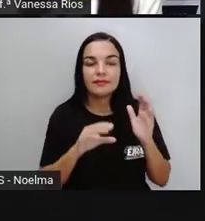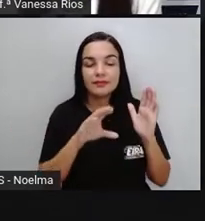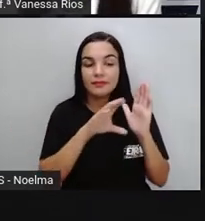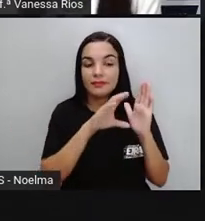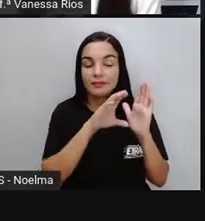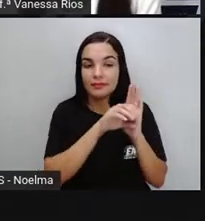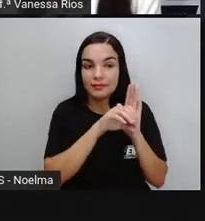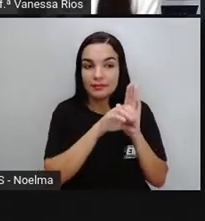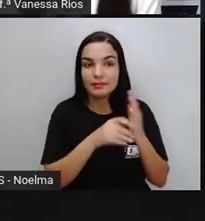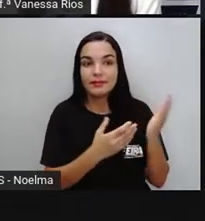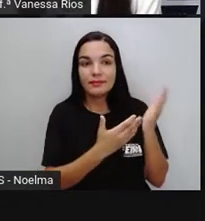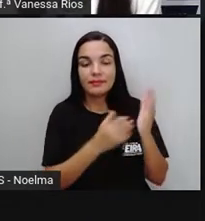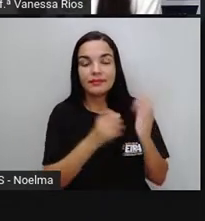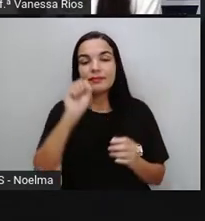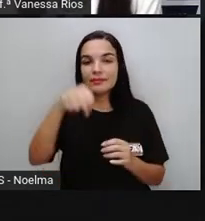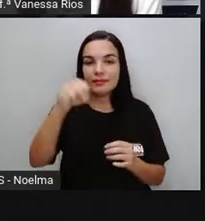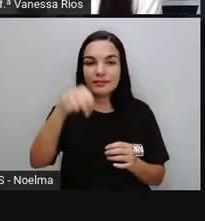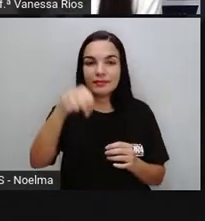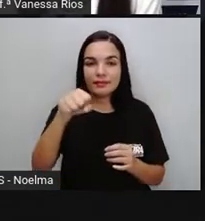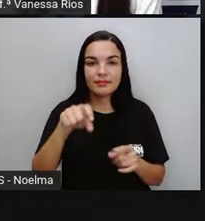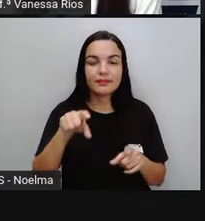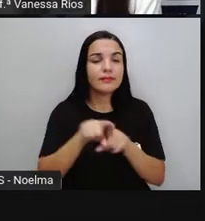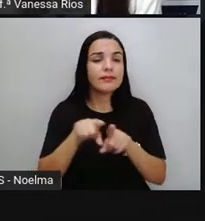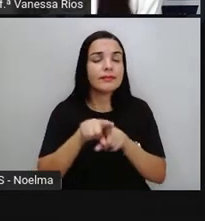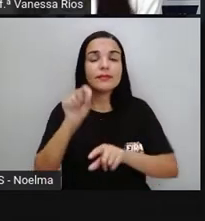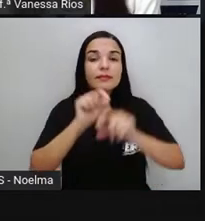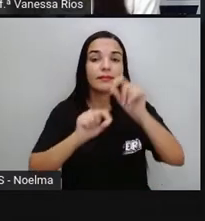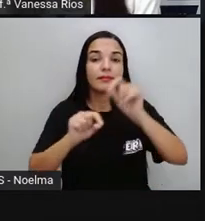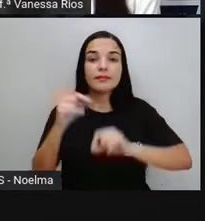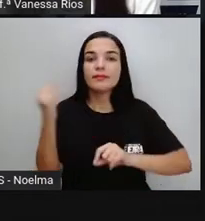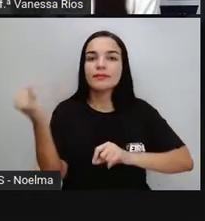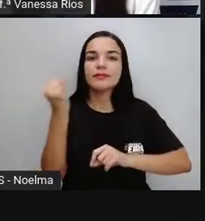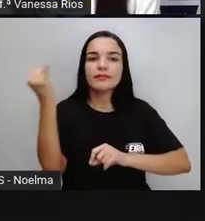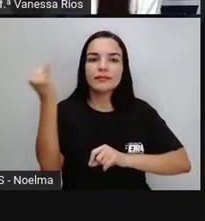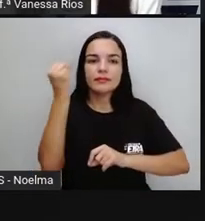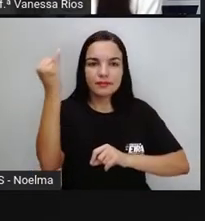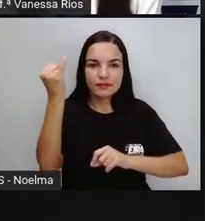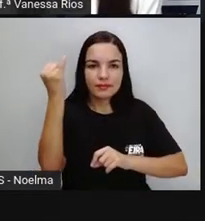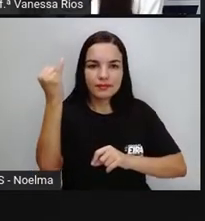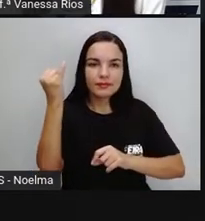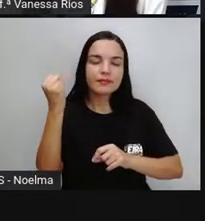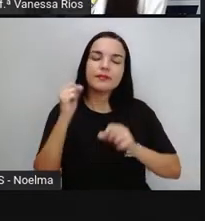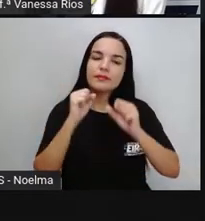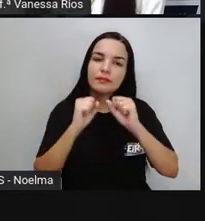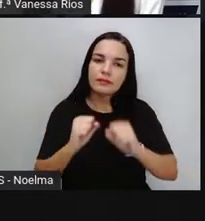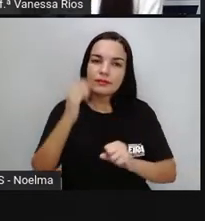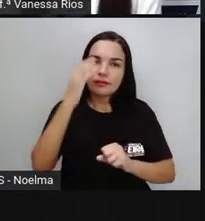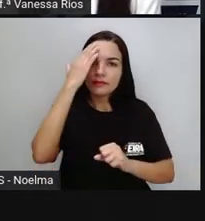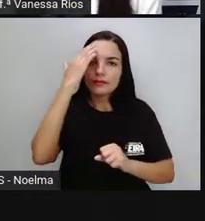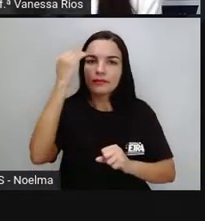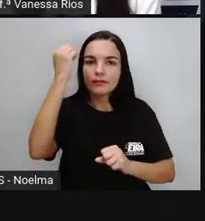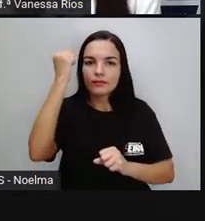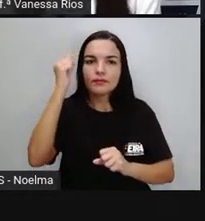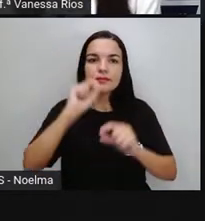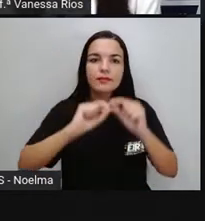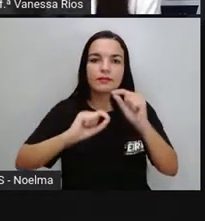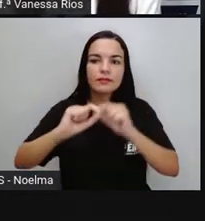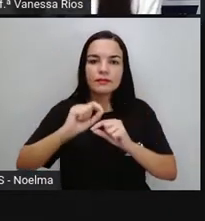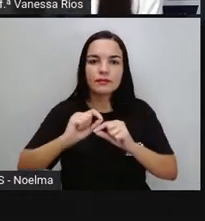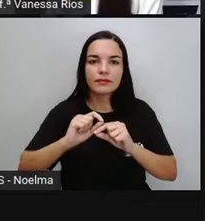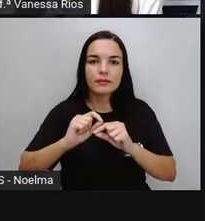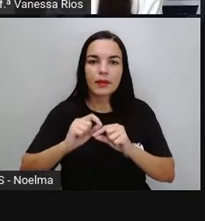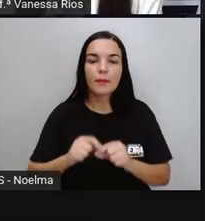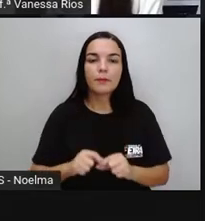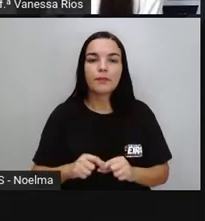videoaula de hoje, é muito importante que a gente entenda o que é patrimônio para compreendermos aí o conteúdo da aula.